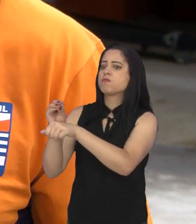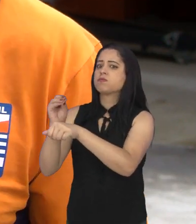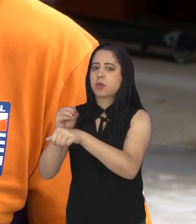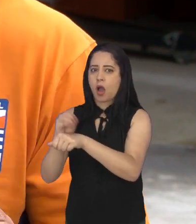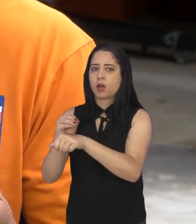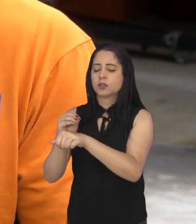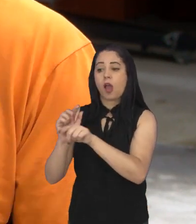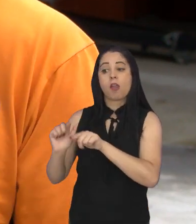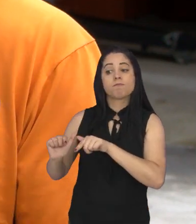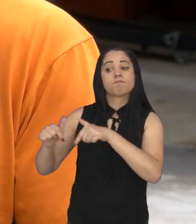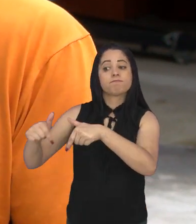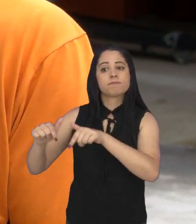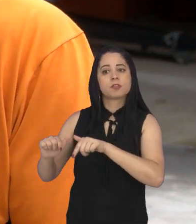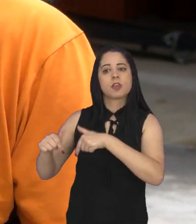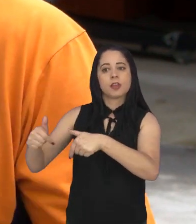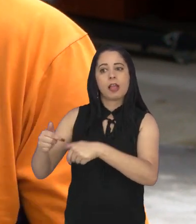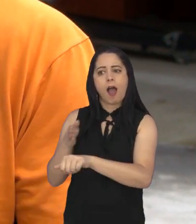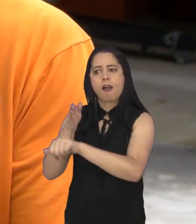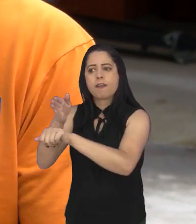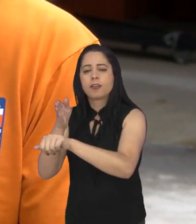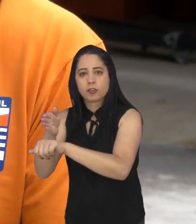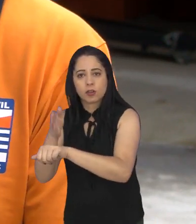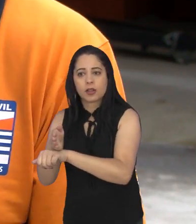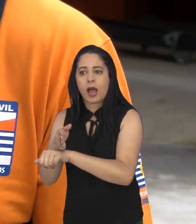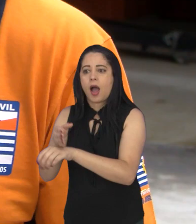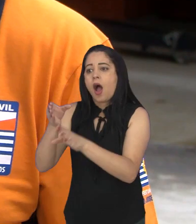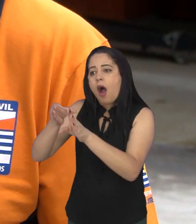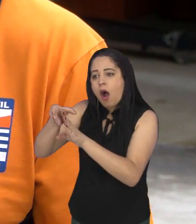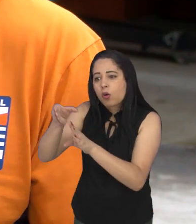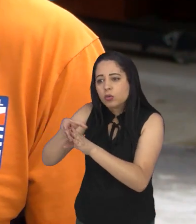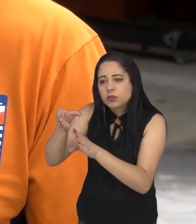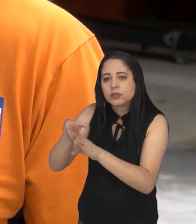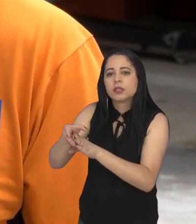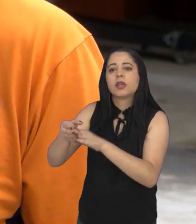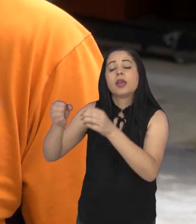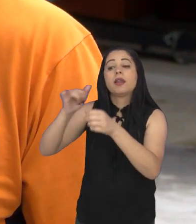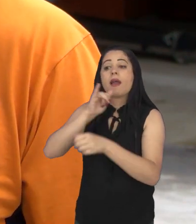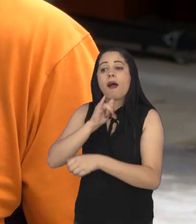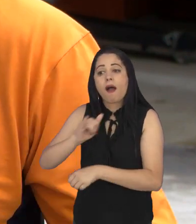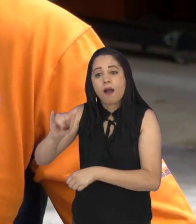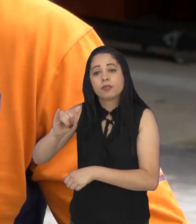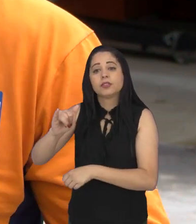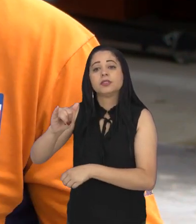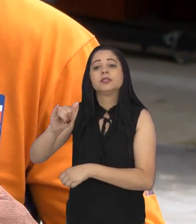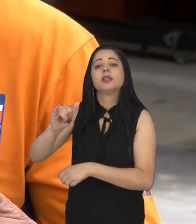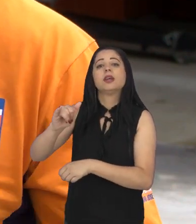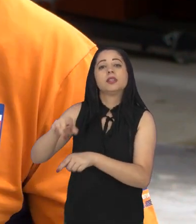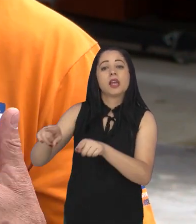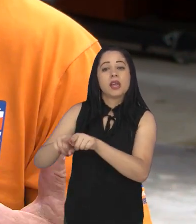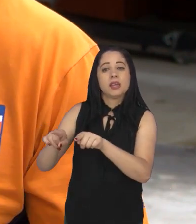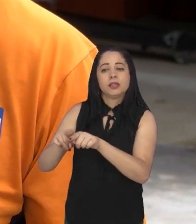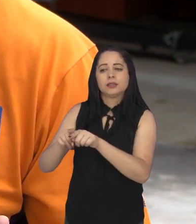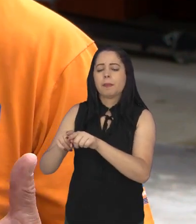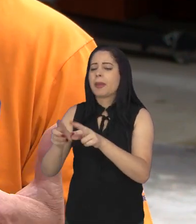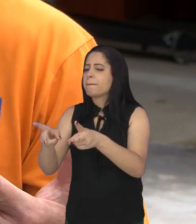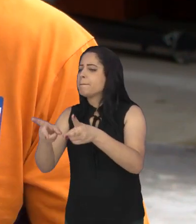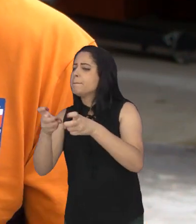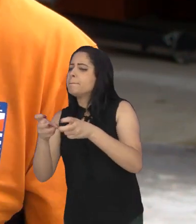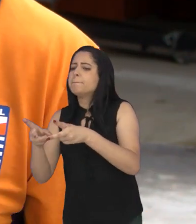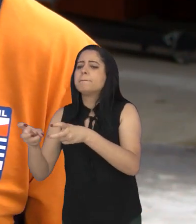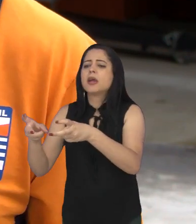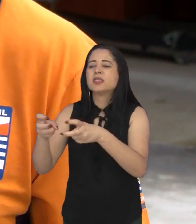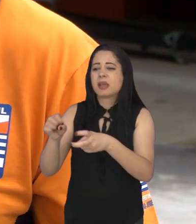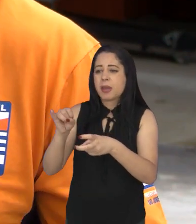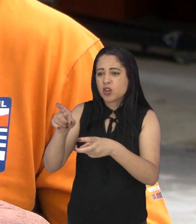a equipe fazendo o trabalho de campo, ou seja, indo até a comunidade e orientando a comunidade e também já fazendo